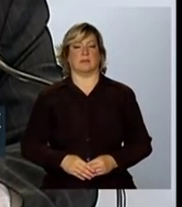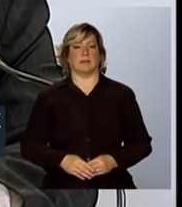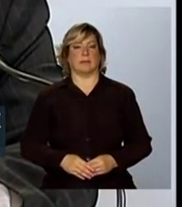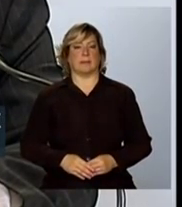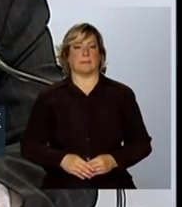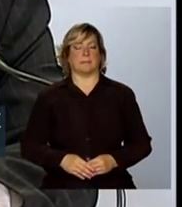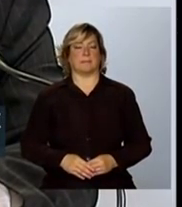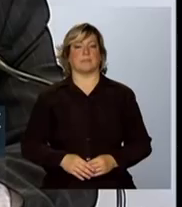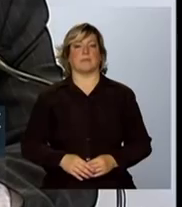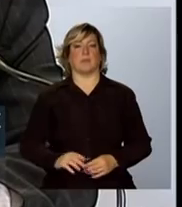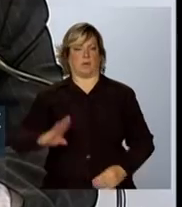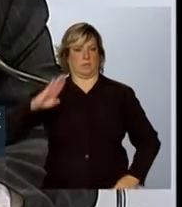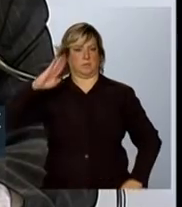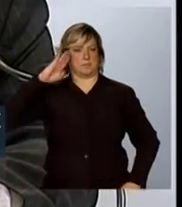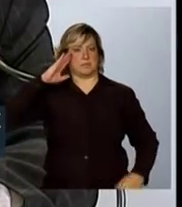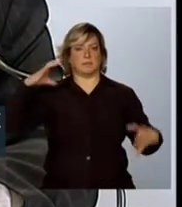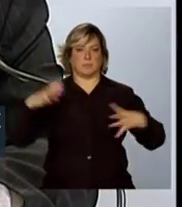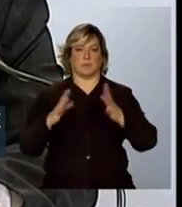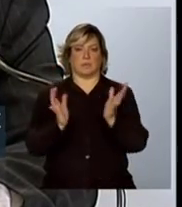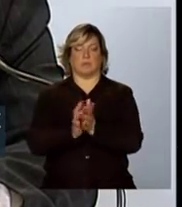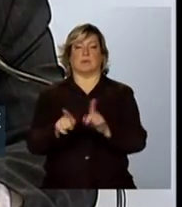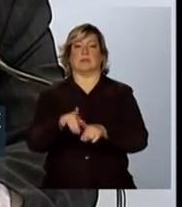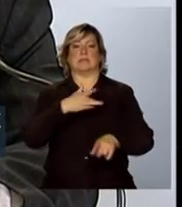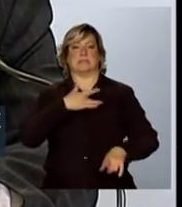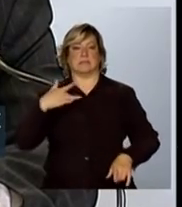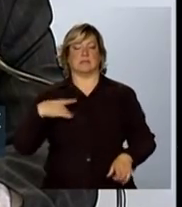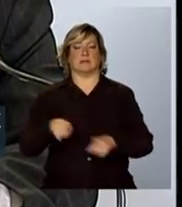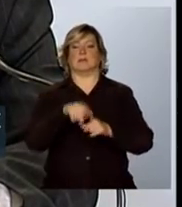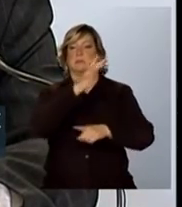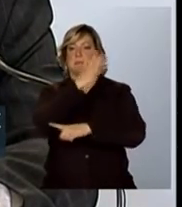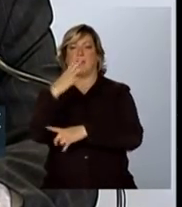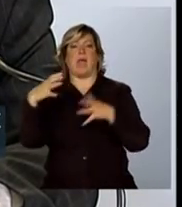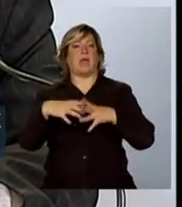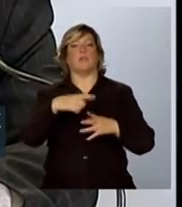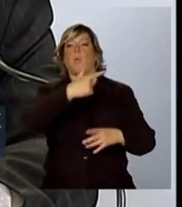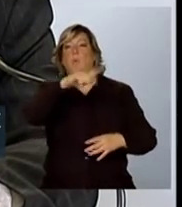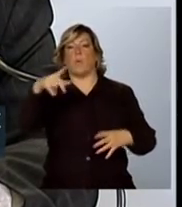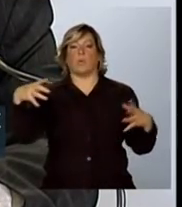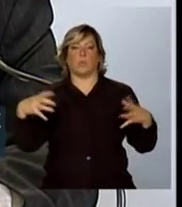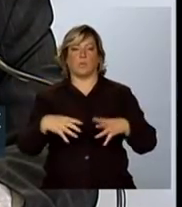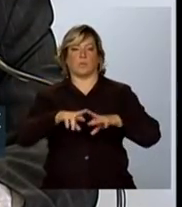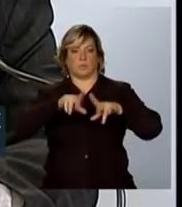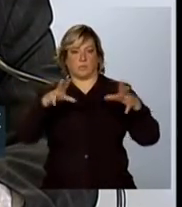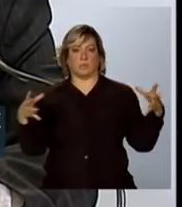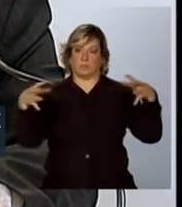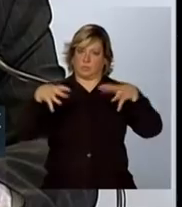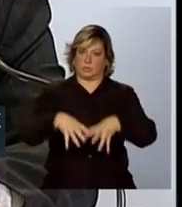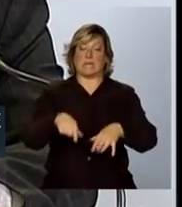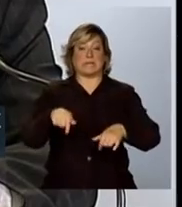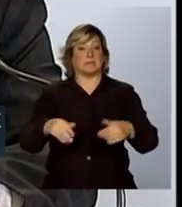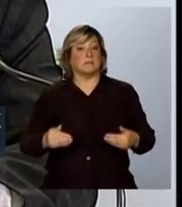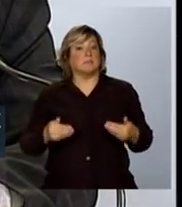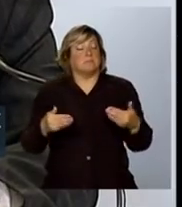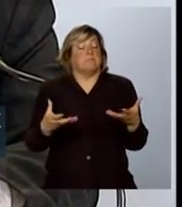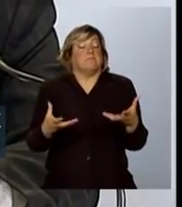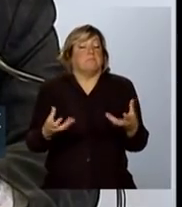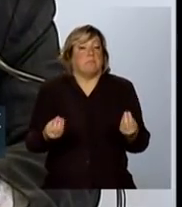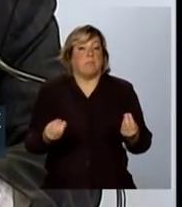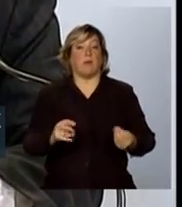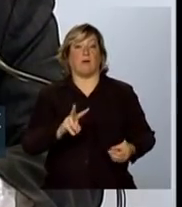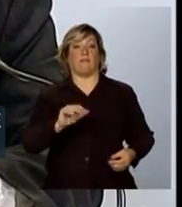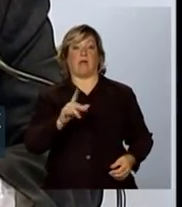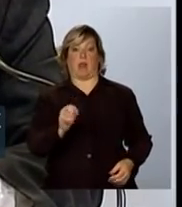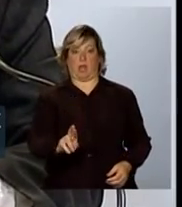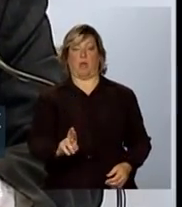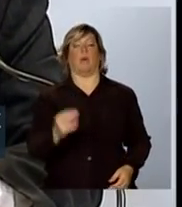a força militar, saúde, meio ambiente, entre outros aspectos. Então, isso é um passo muito relevante no